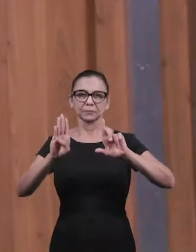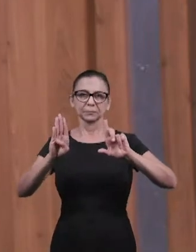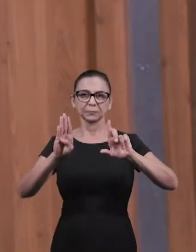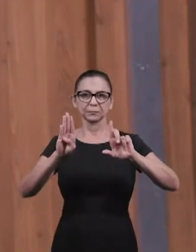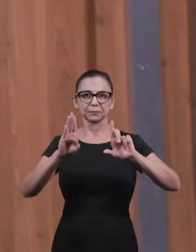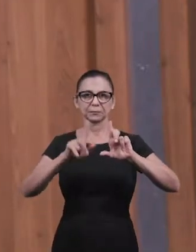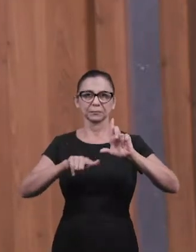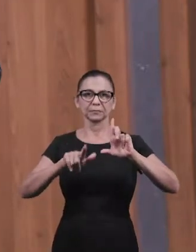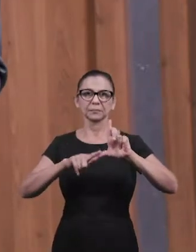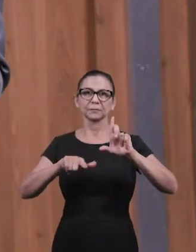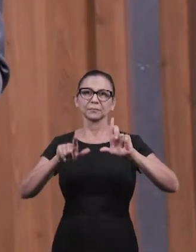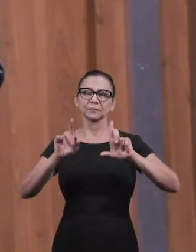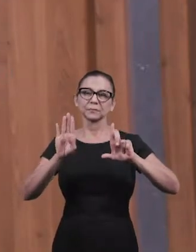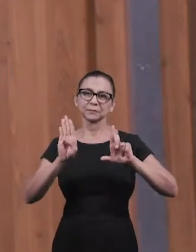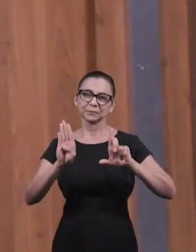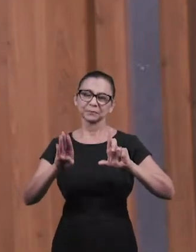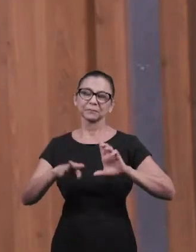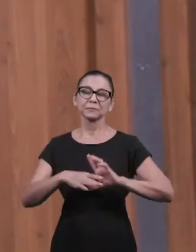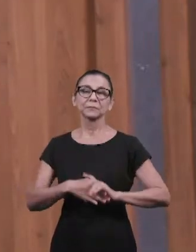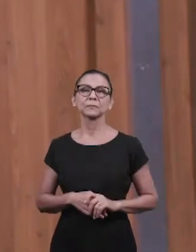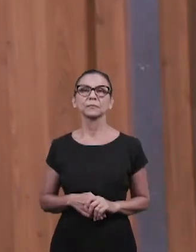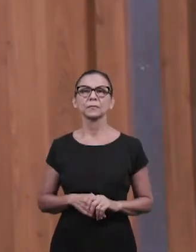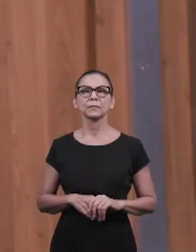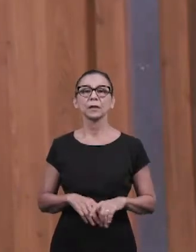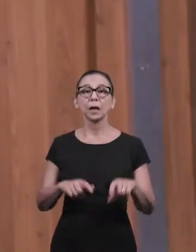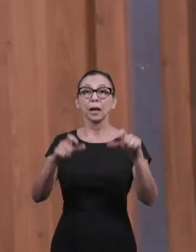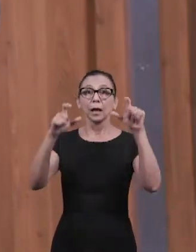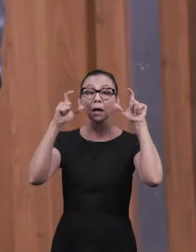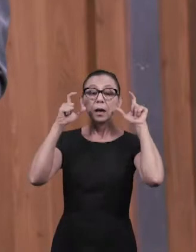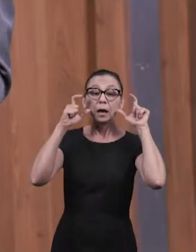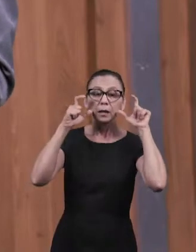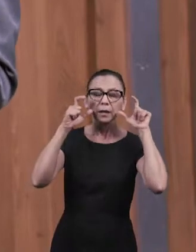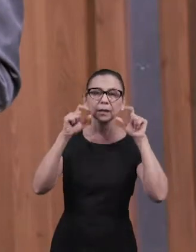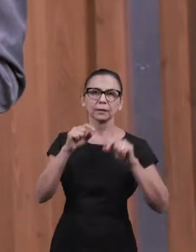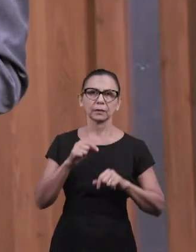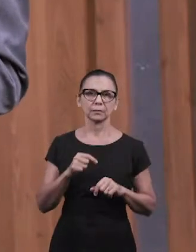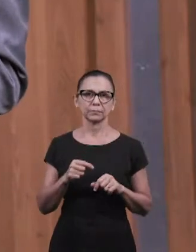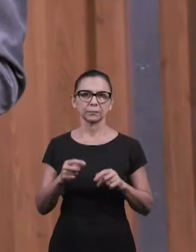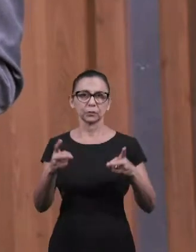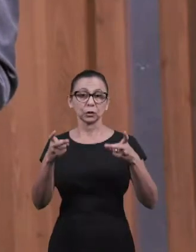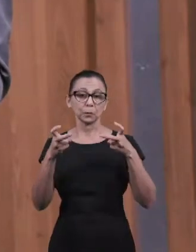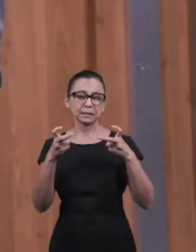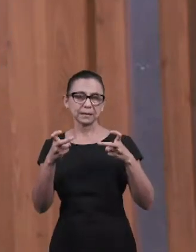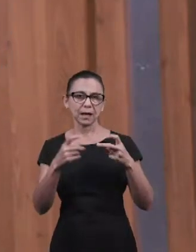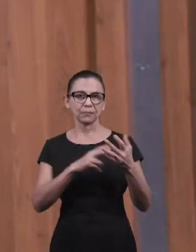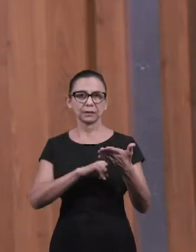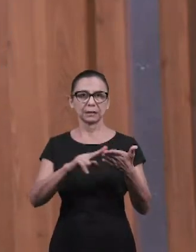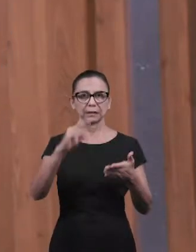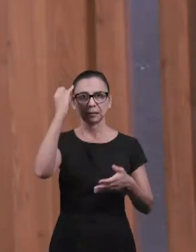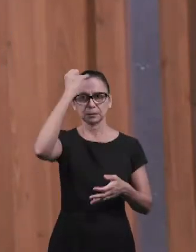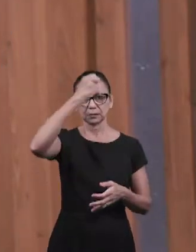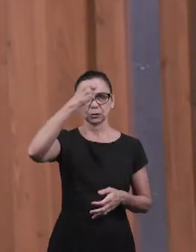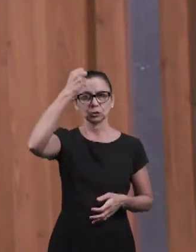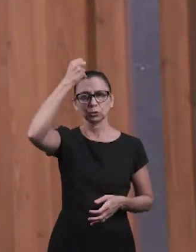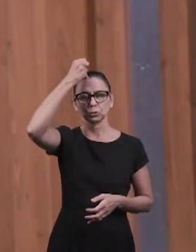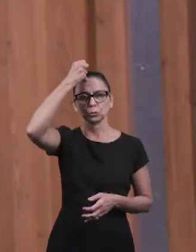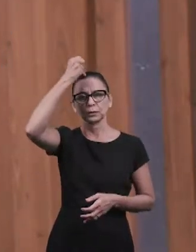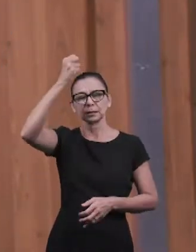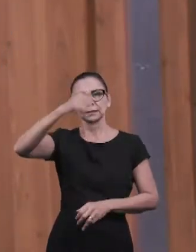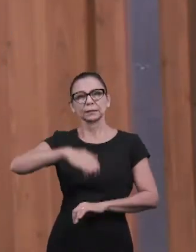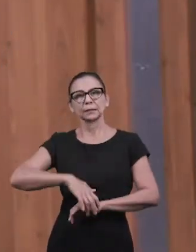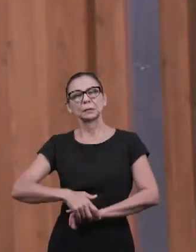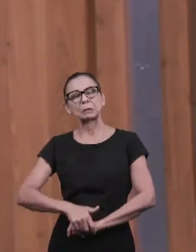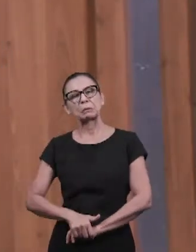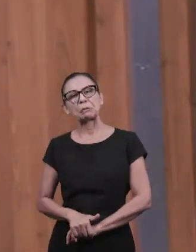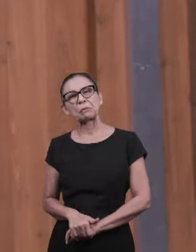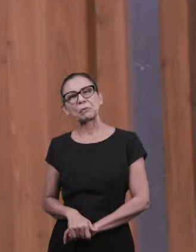B, nós vamos repetir aqui qual alerta que podemos identificar no verso 4 da carta de Judas. E quem vai nos dar